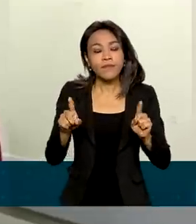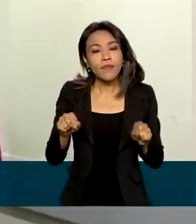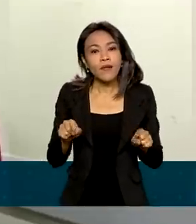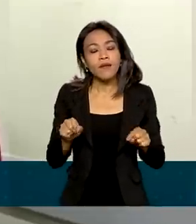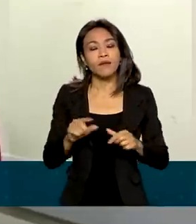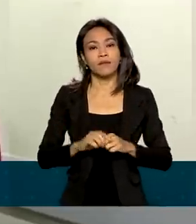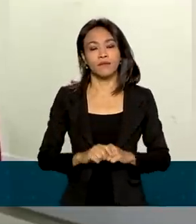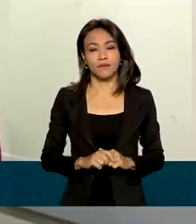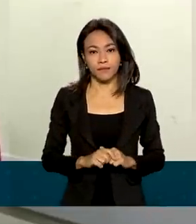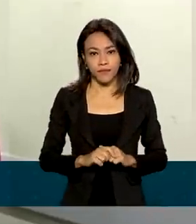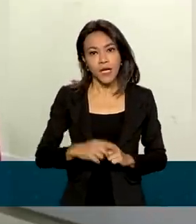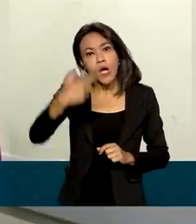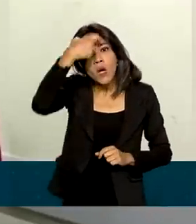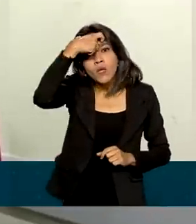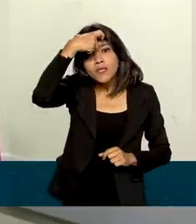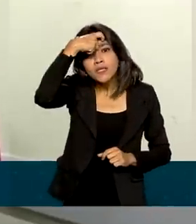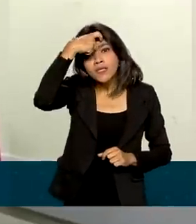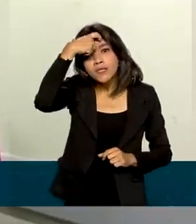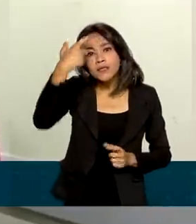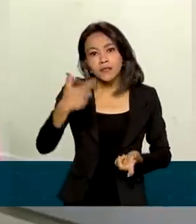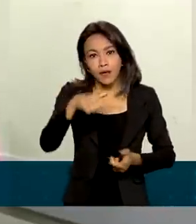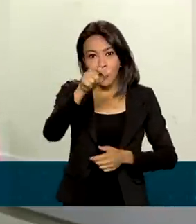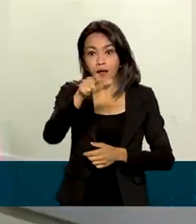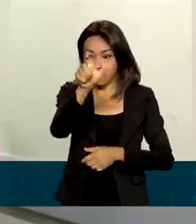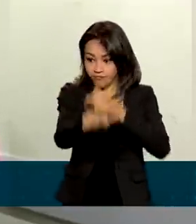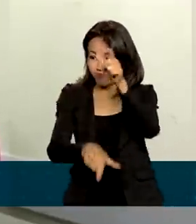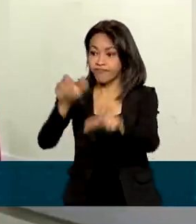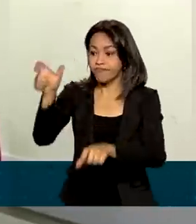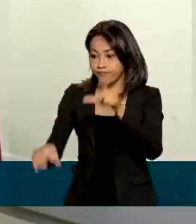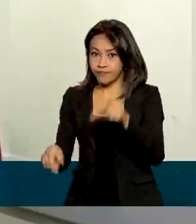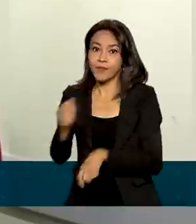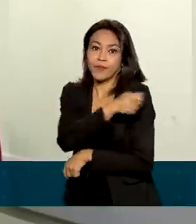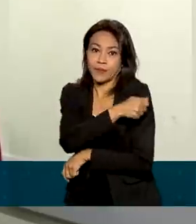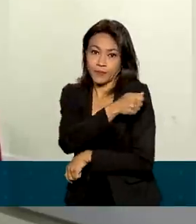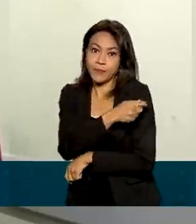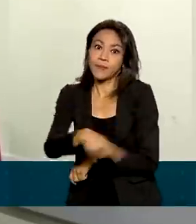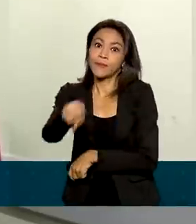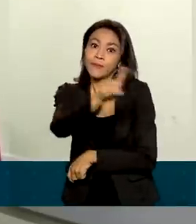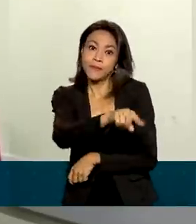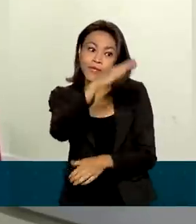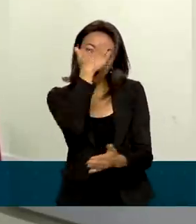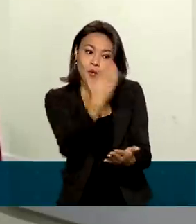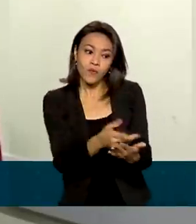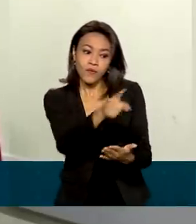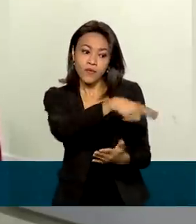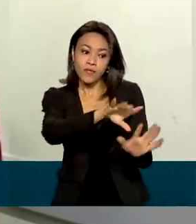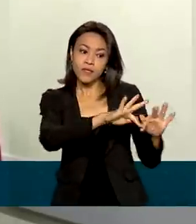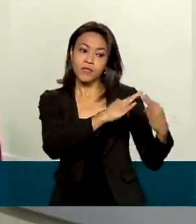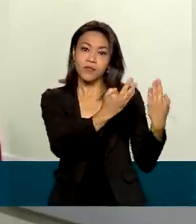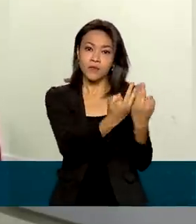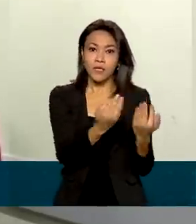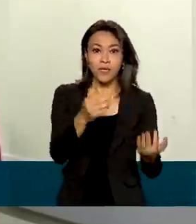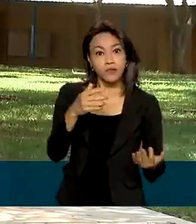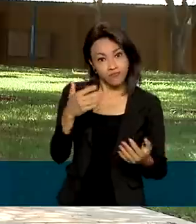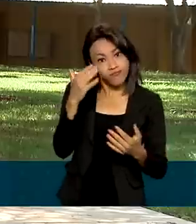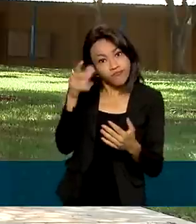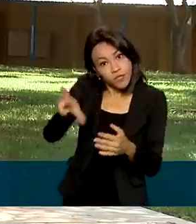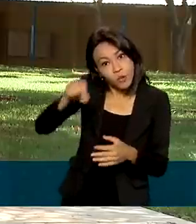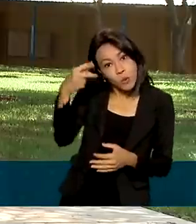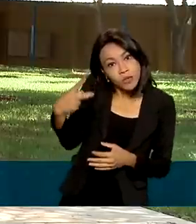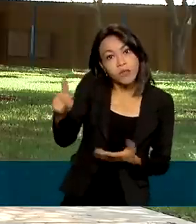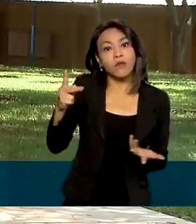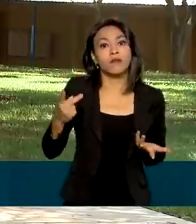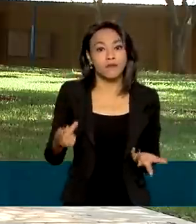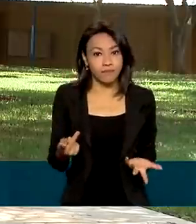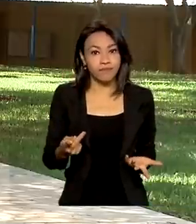conscientização dos nossos estudantes e a confiança de suas famílias nas escolhas que eles farão. No novo